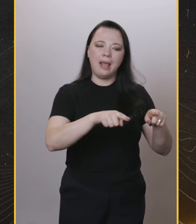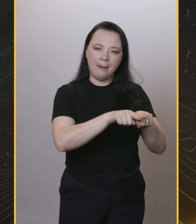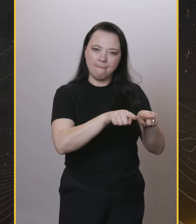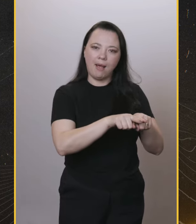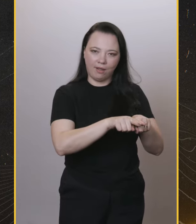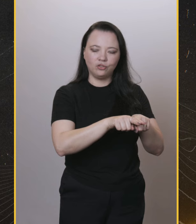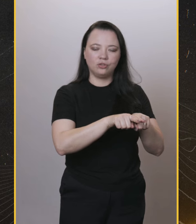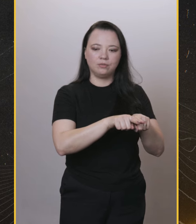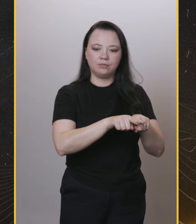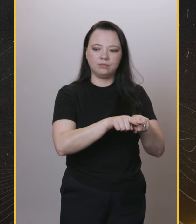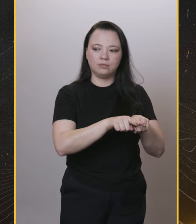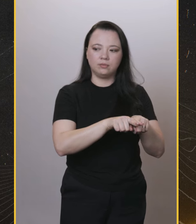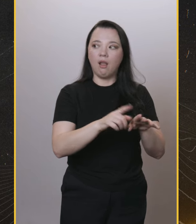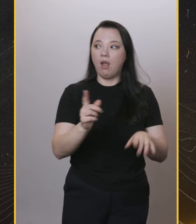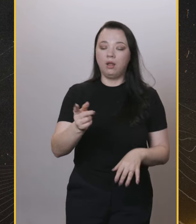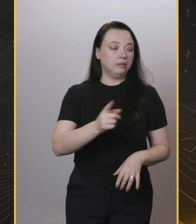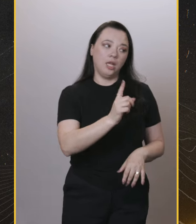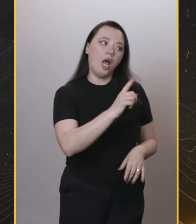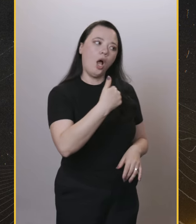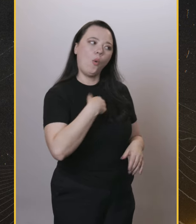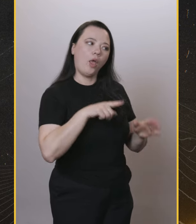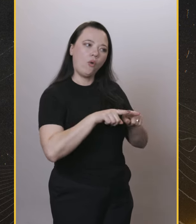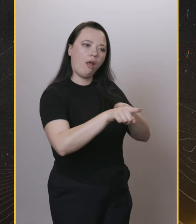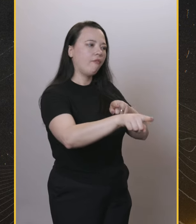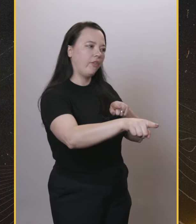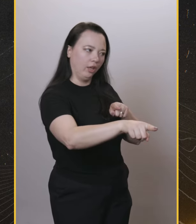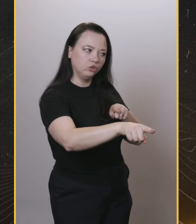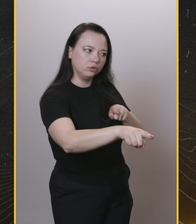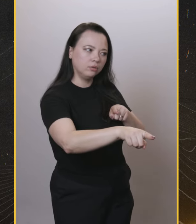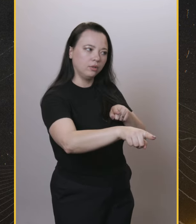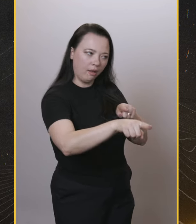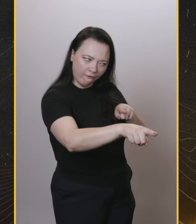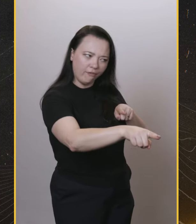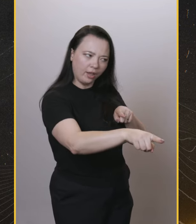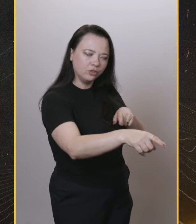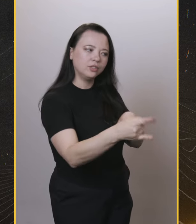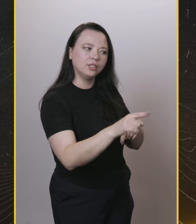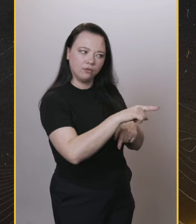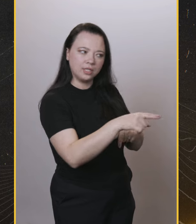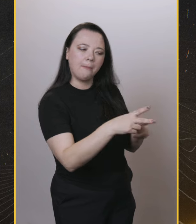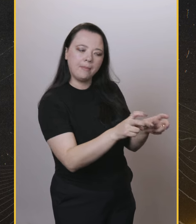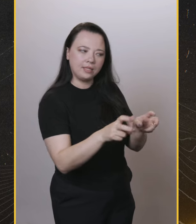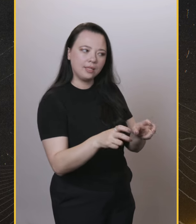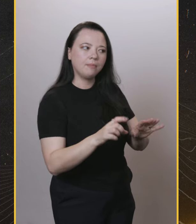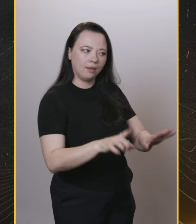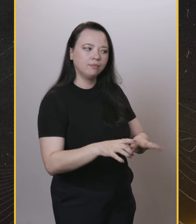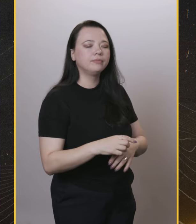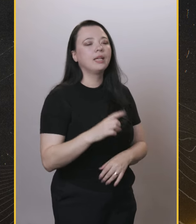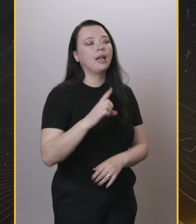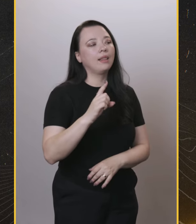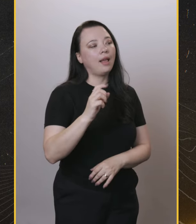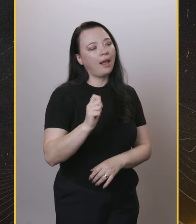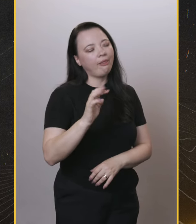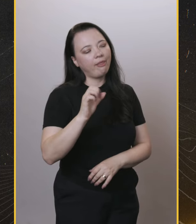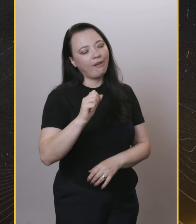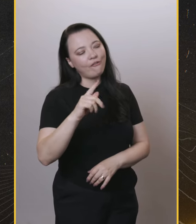vai, julho para agora. Porque em julho a gente está falando desse cenário ainda sem o Pablo Marçal, que tem um empate ali, você, o Boulos e o